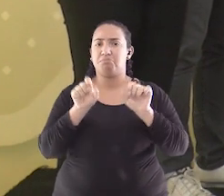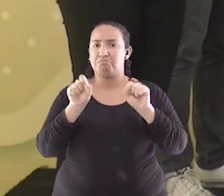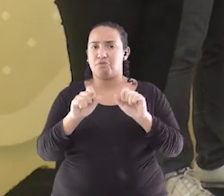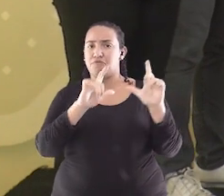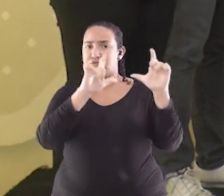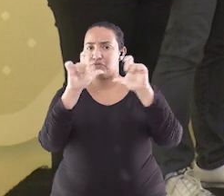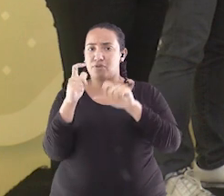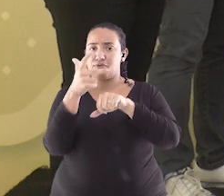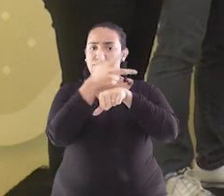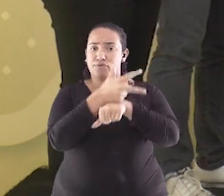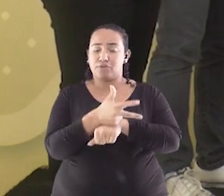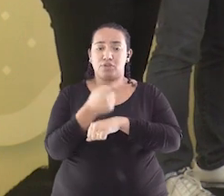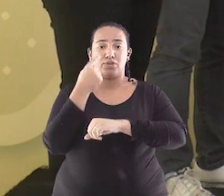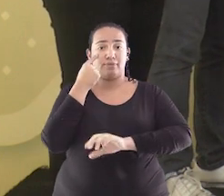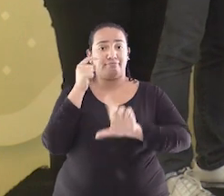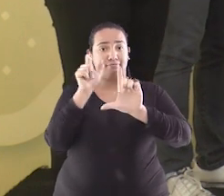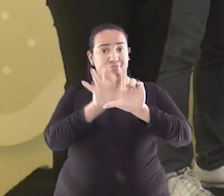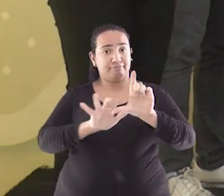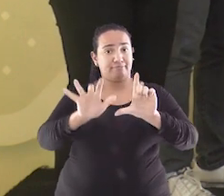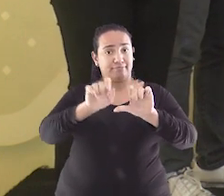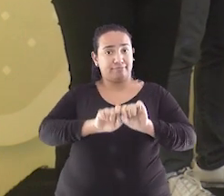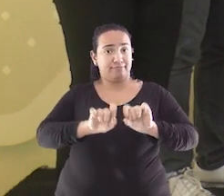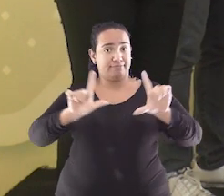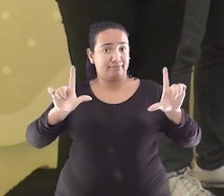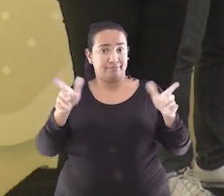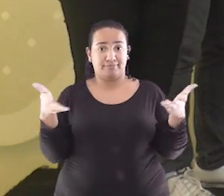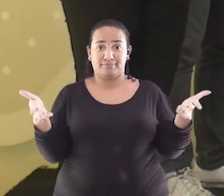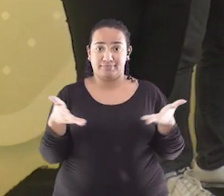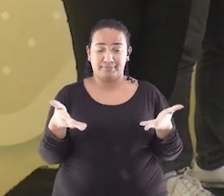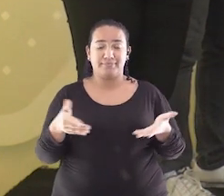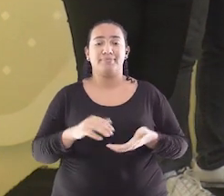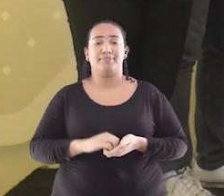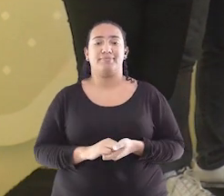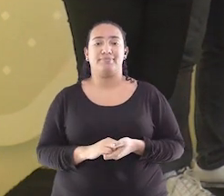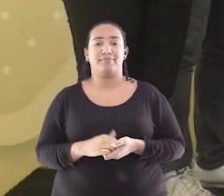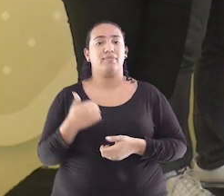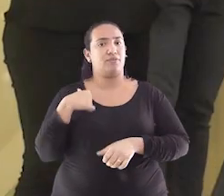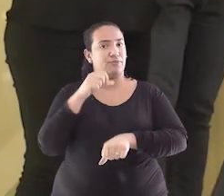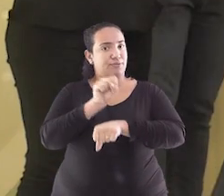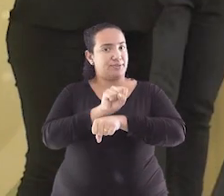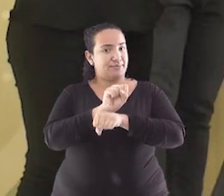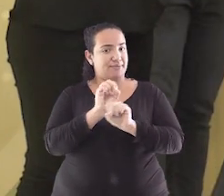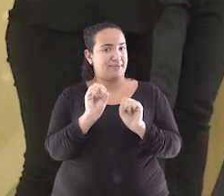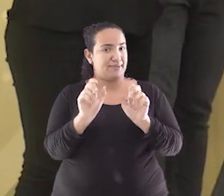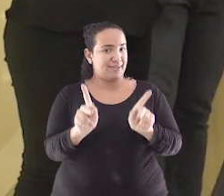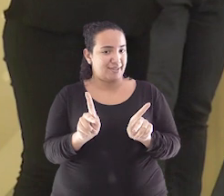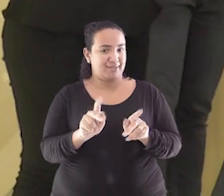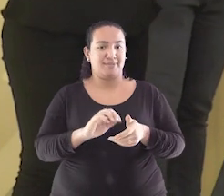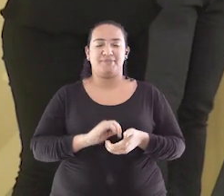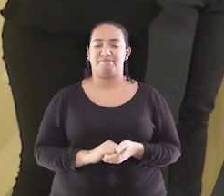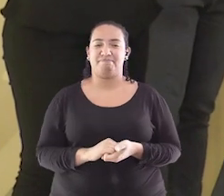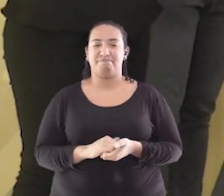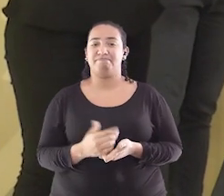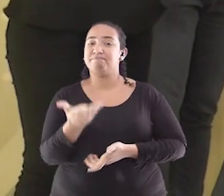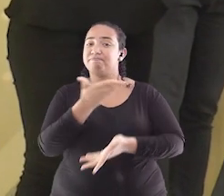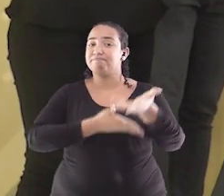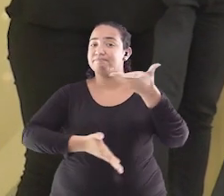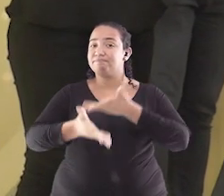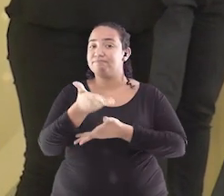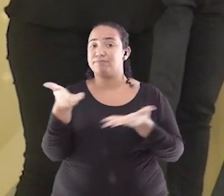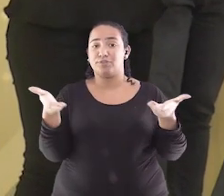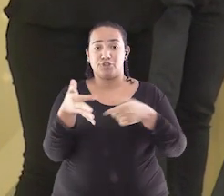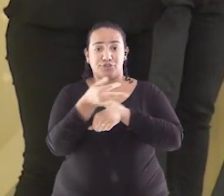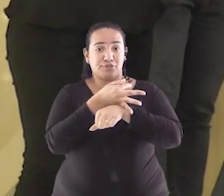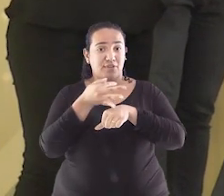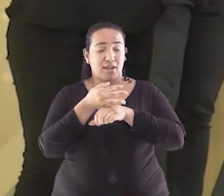para nós Através desse QR Code que aparece na sua tela Vamos ficar esperando, hein? A nossa interação de férias chegou ao fim